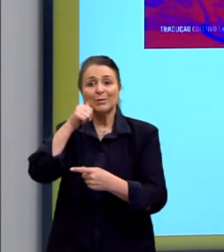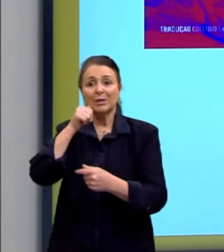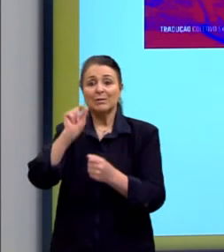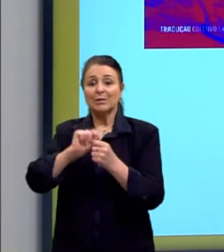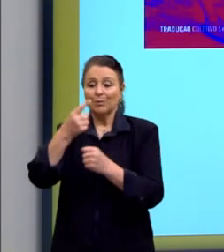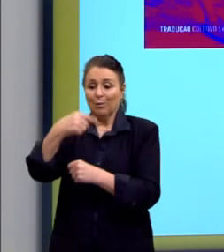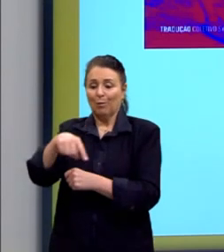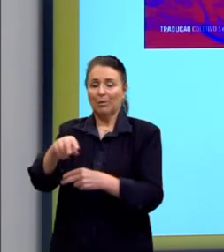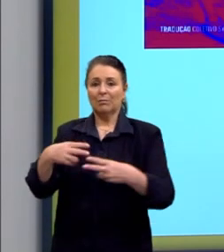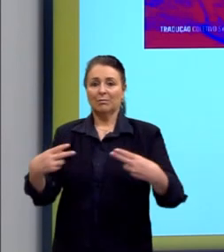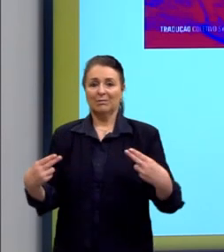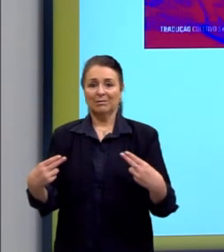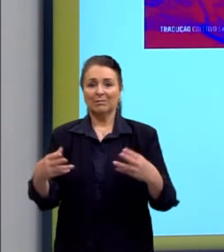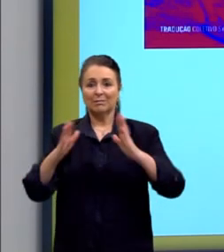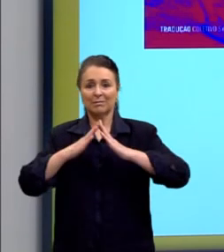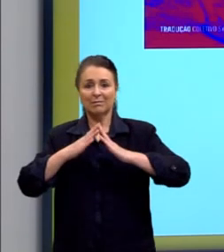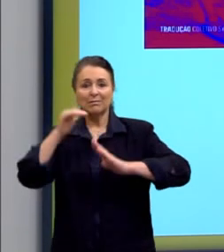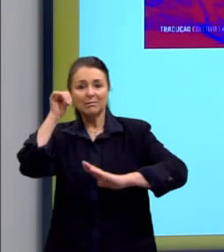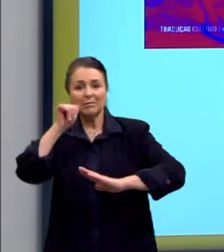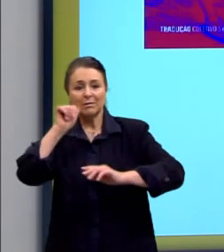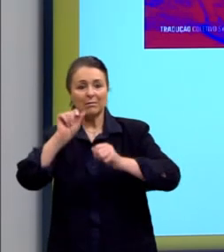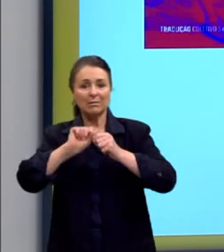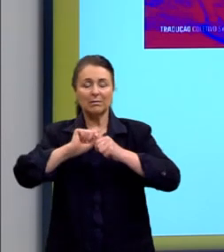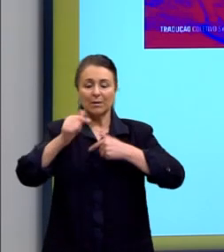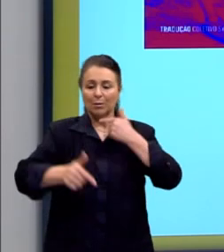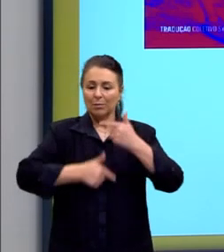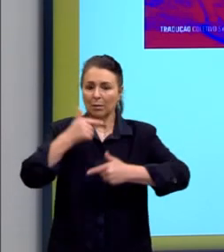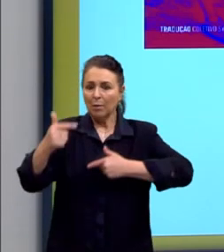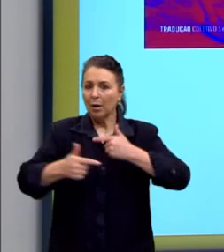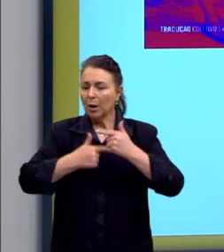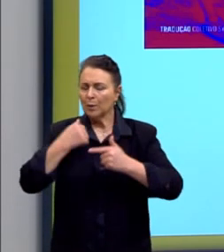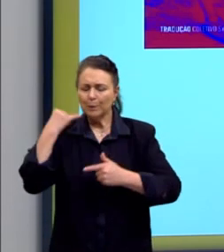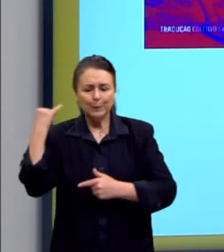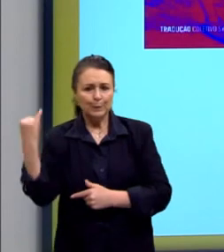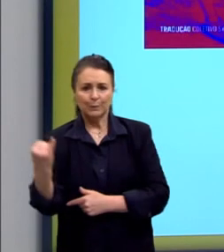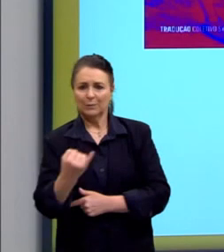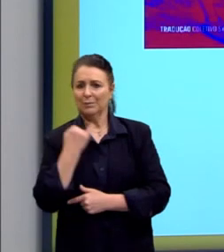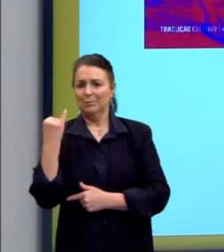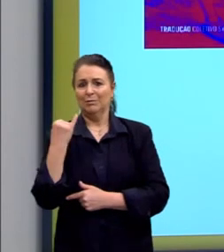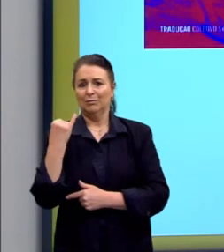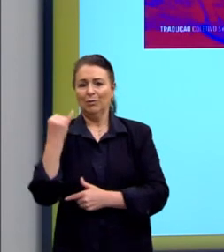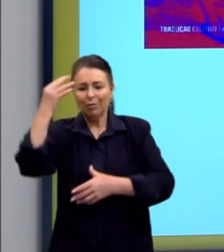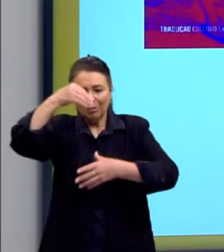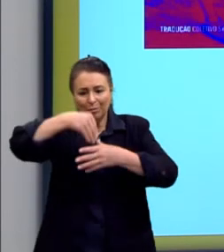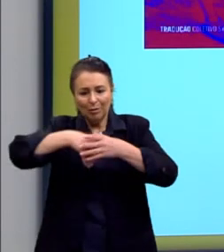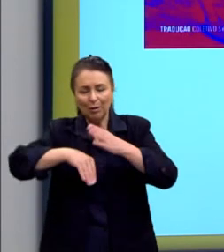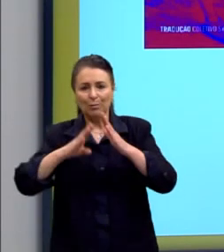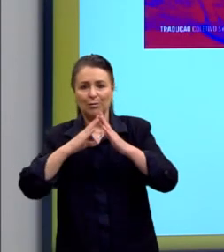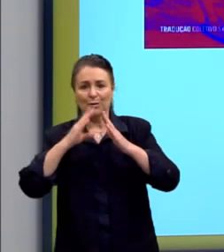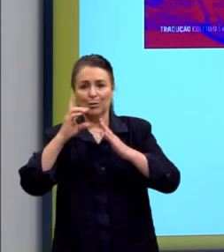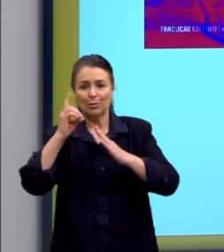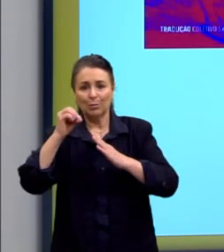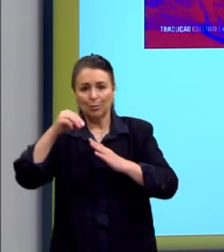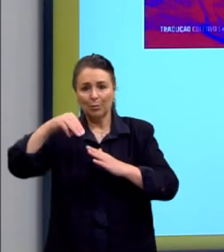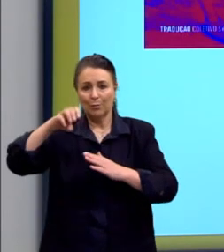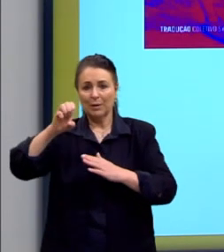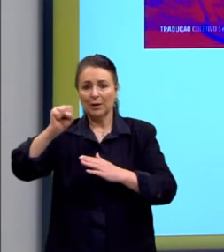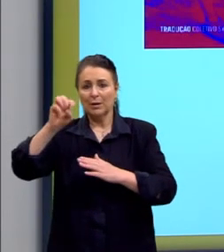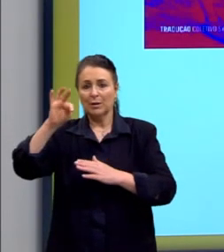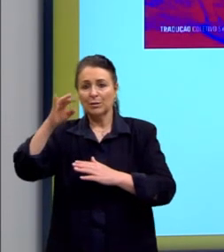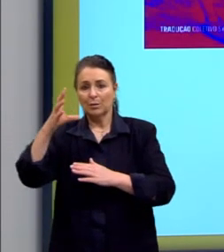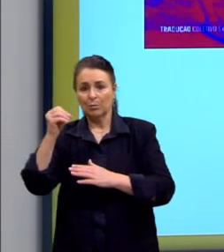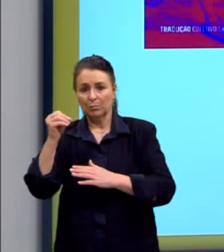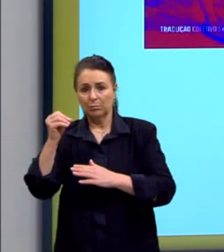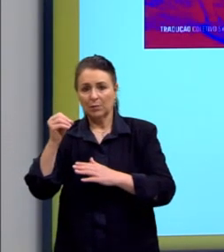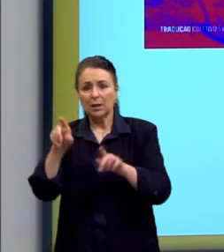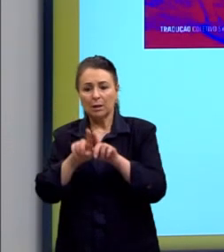trabalho. Em casa, as mulheres faziam um trabalho essencial, que é o trabalho doméstico, que muitas vezes também é apagado como um trabalho.